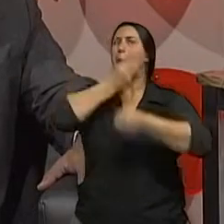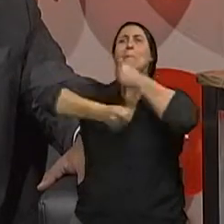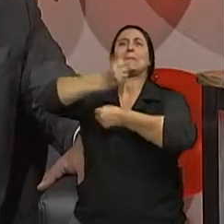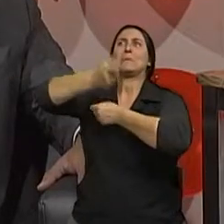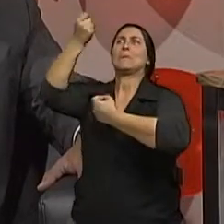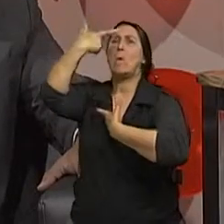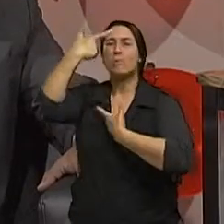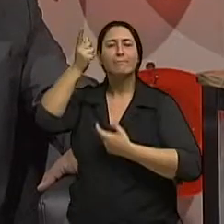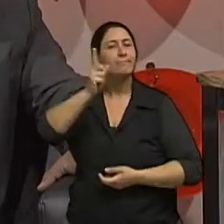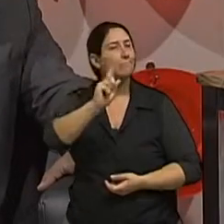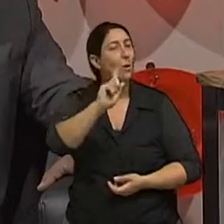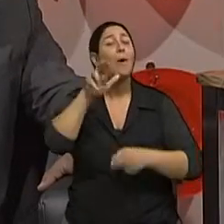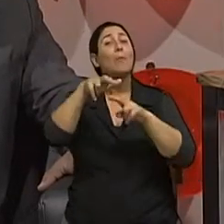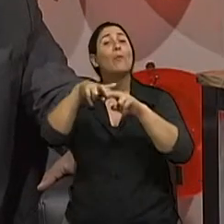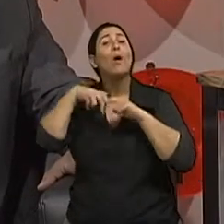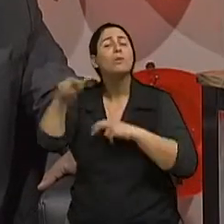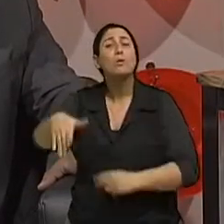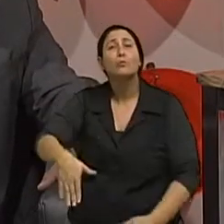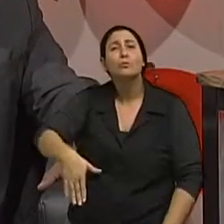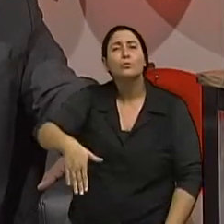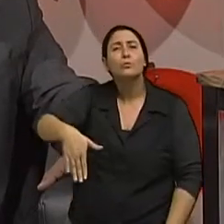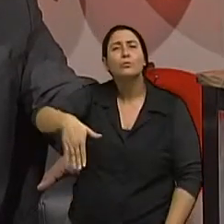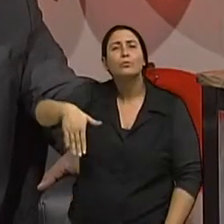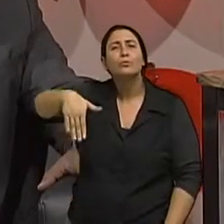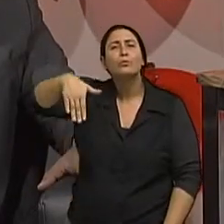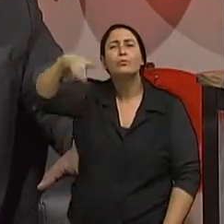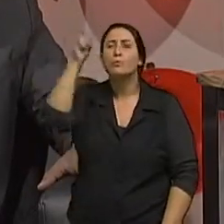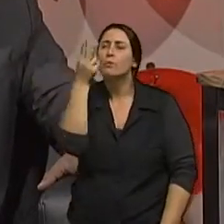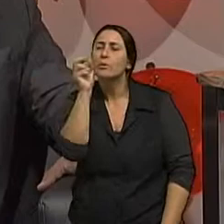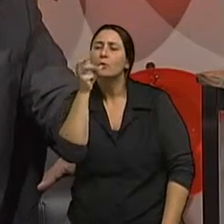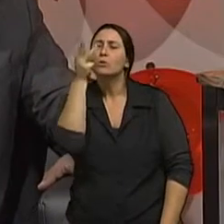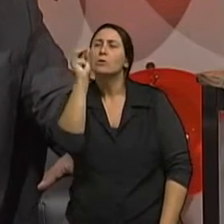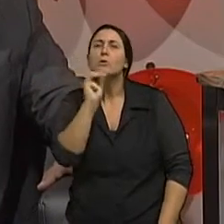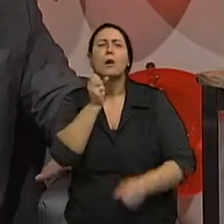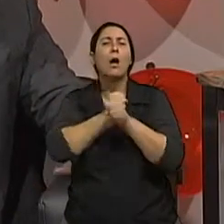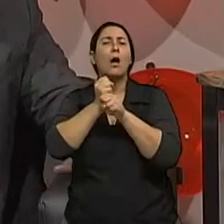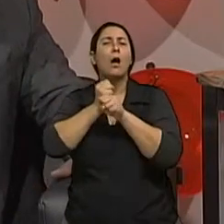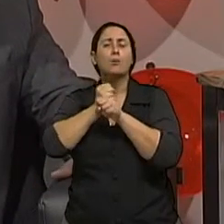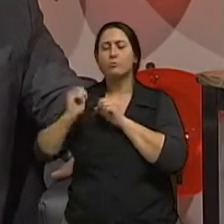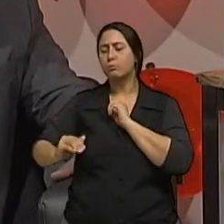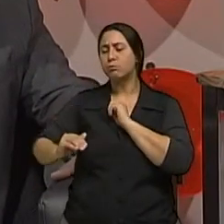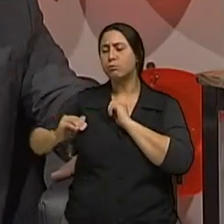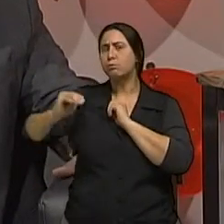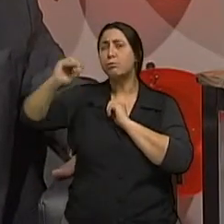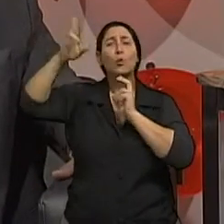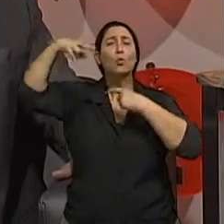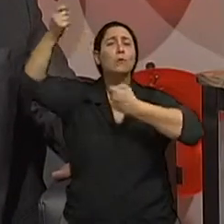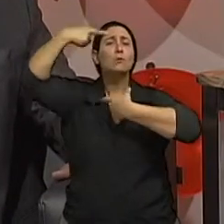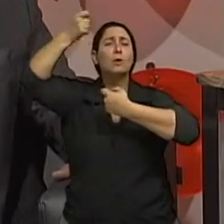atrás, 30 anos atrás, ele tinha uma exposição muito grande ao sol sem usar filtro solar.